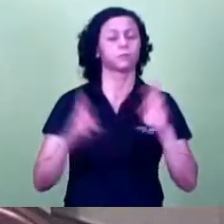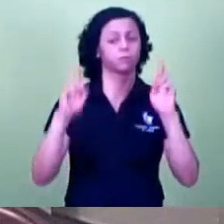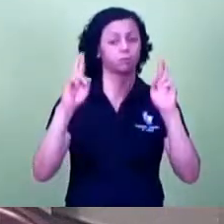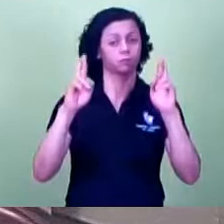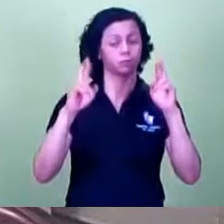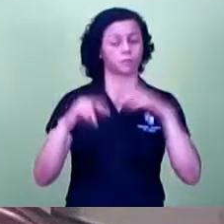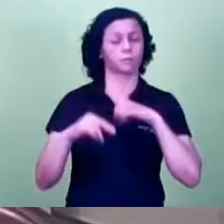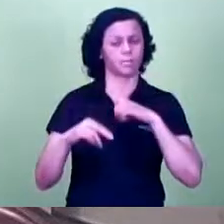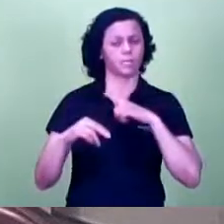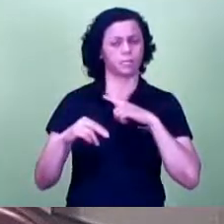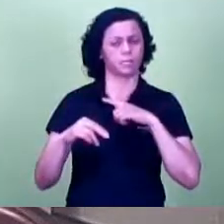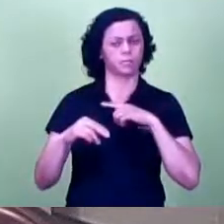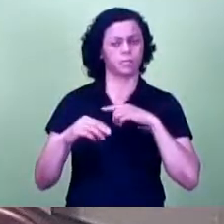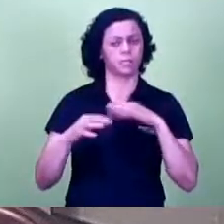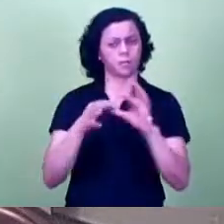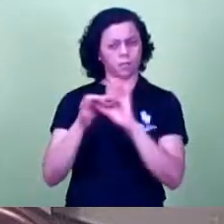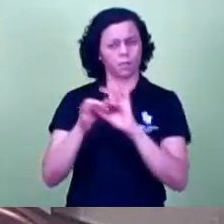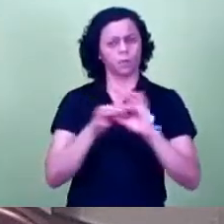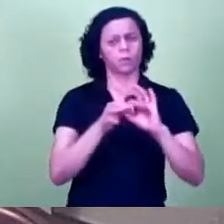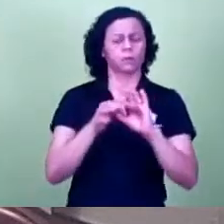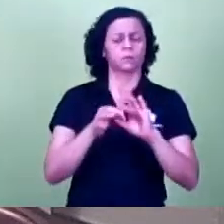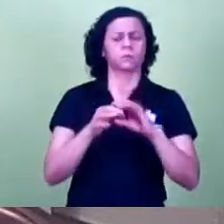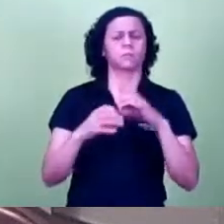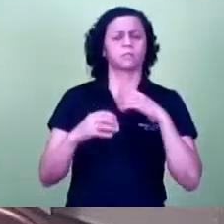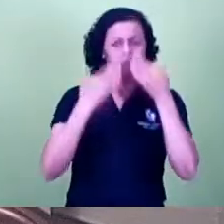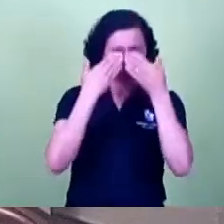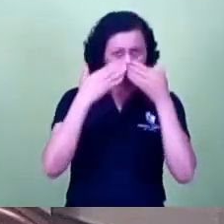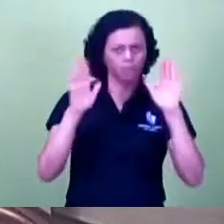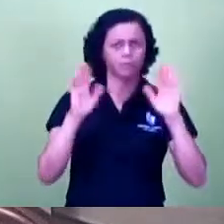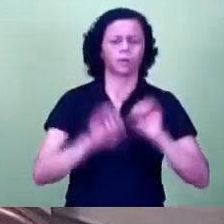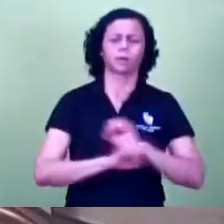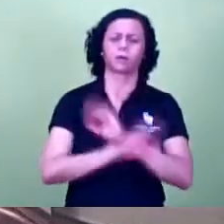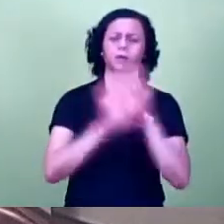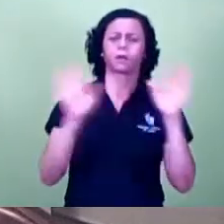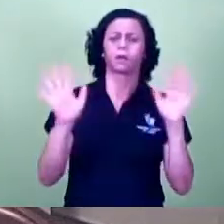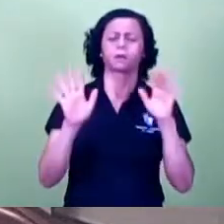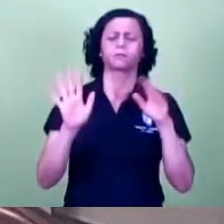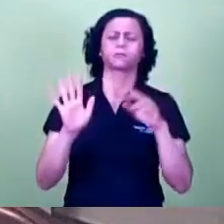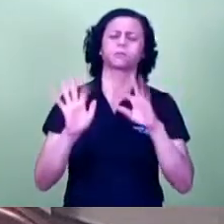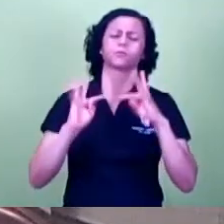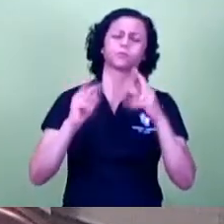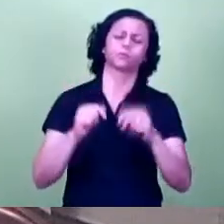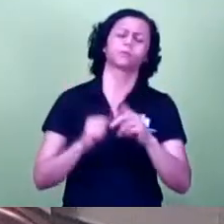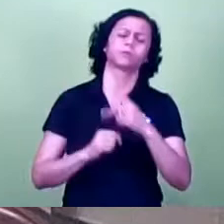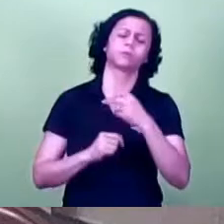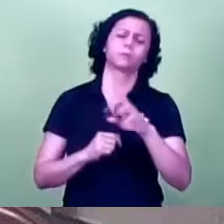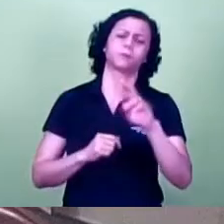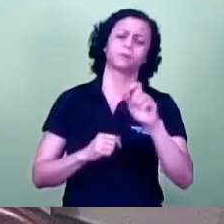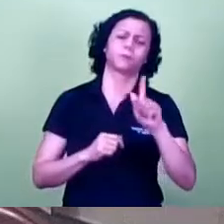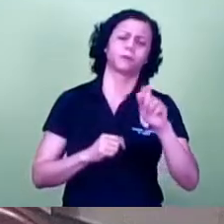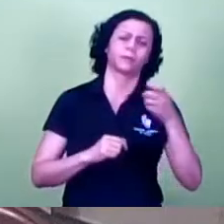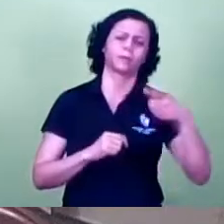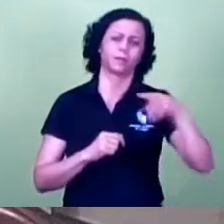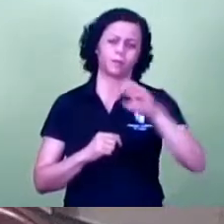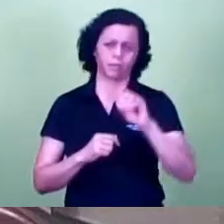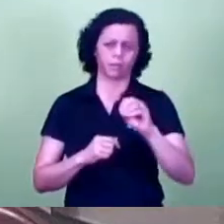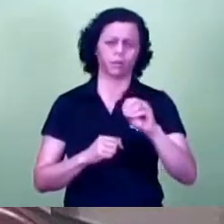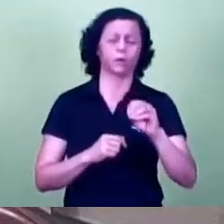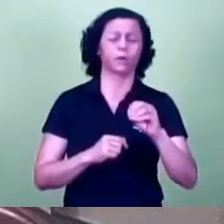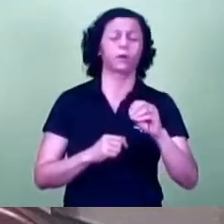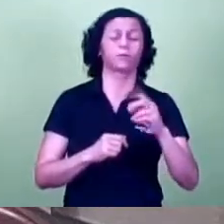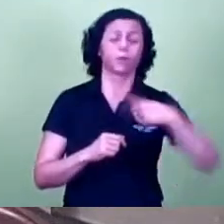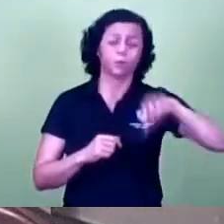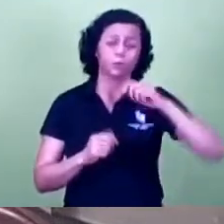fazendo o papel que estamos fazendo ter um entendimento maior sobre todo esse pregão sobre todo esse certame para que a possamos juntos